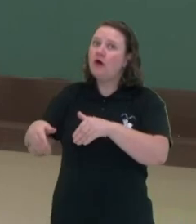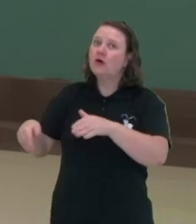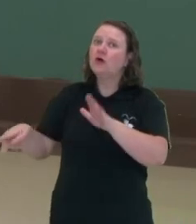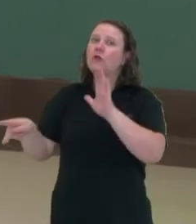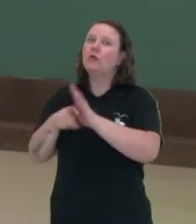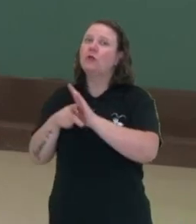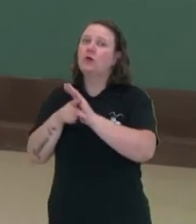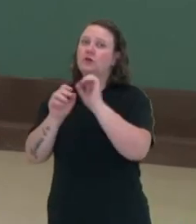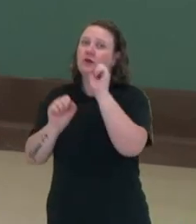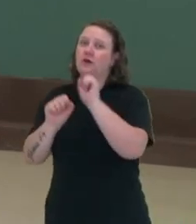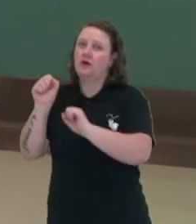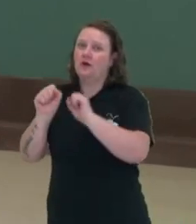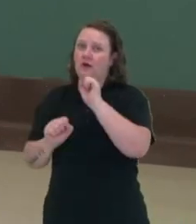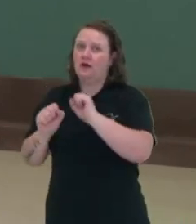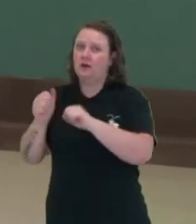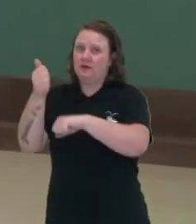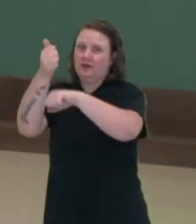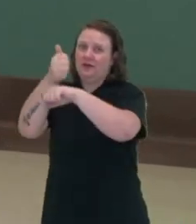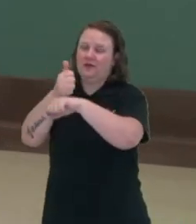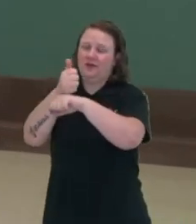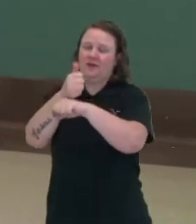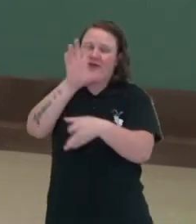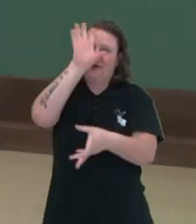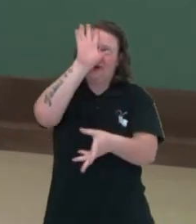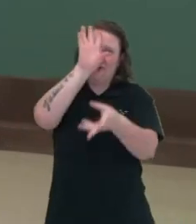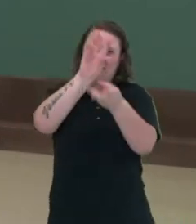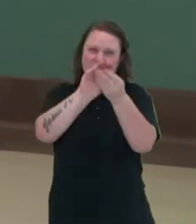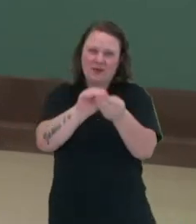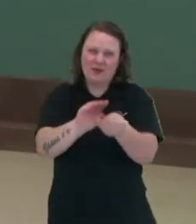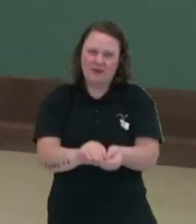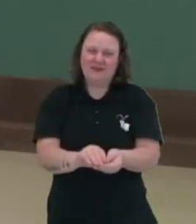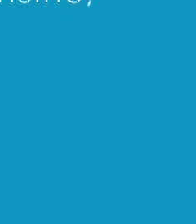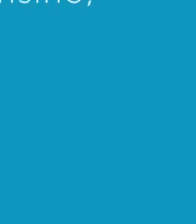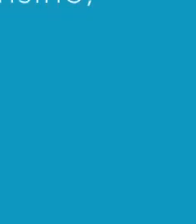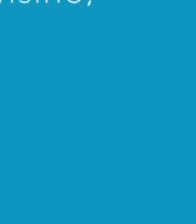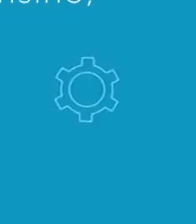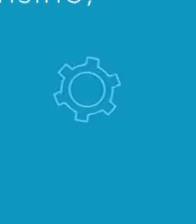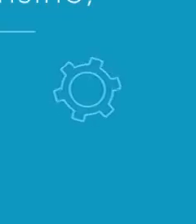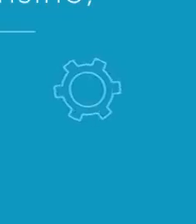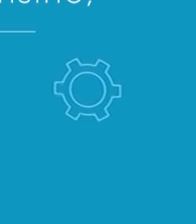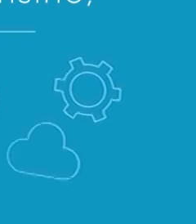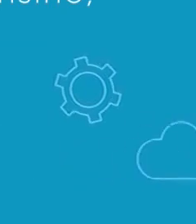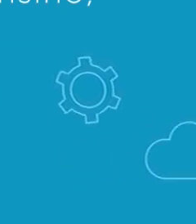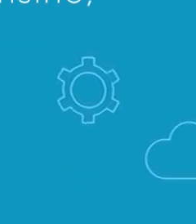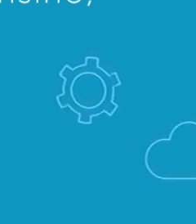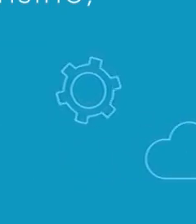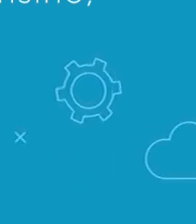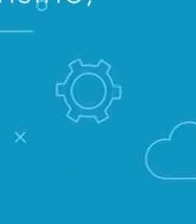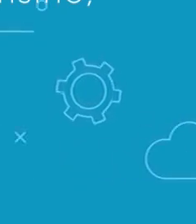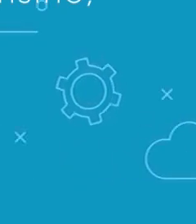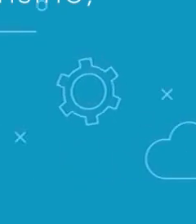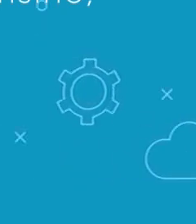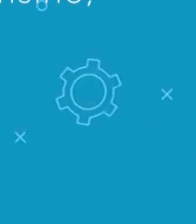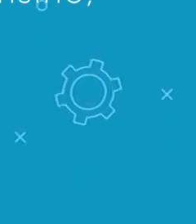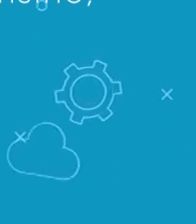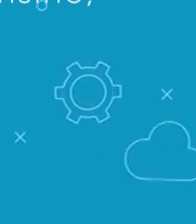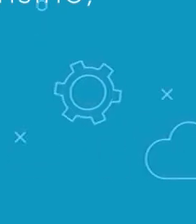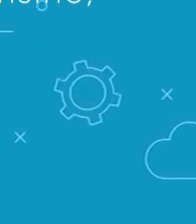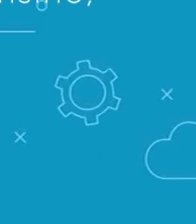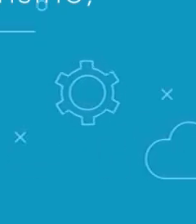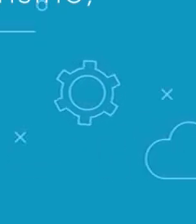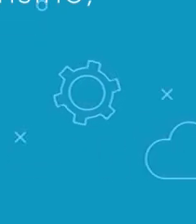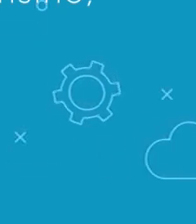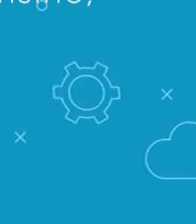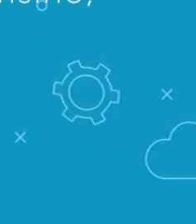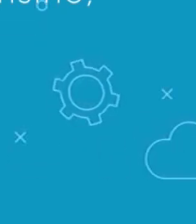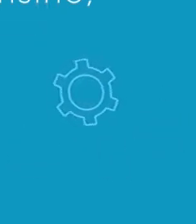vídeo, falamos sobre resenha. Espero que vocês tenham gostado e até breve. Tchau, tchau. Tchau,